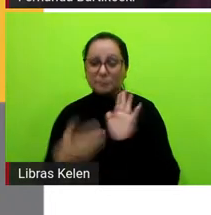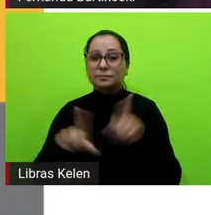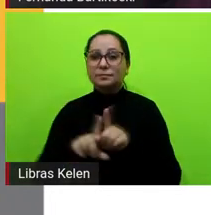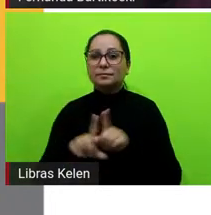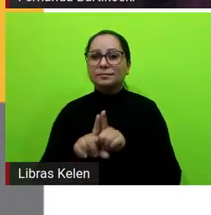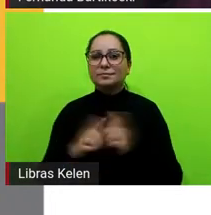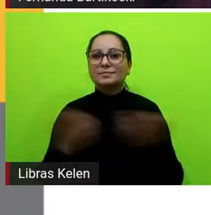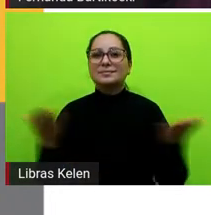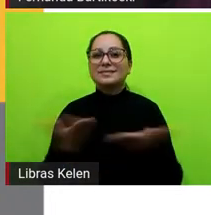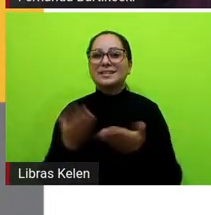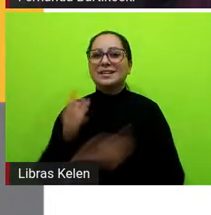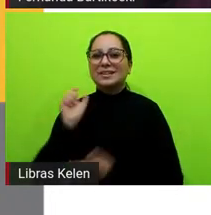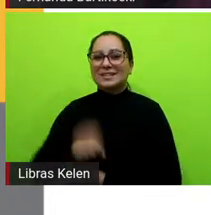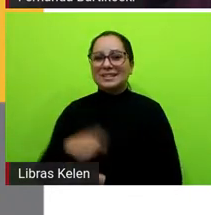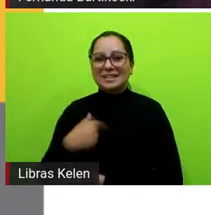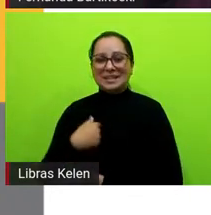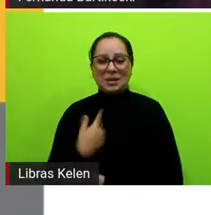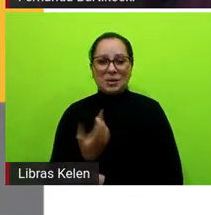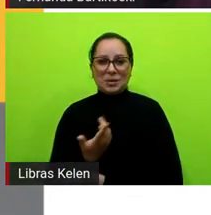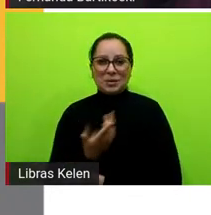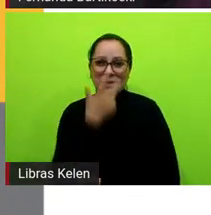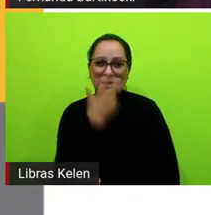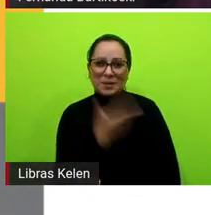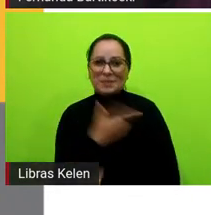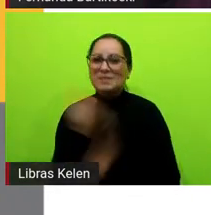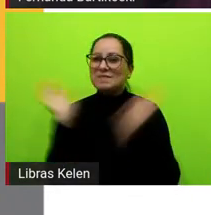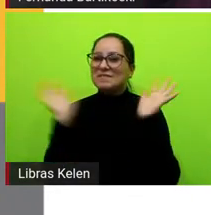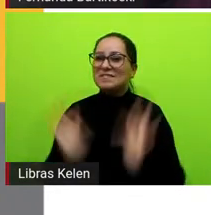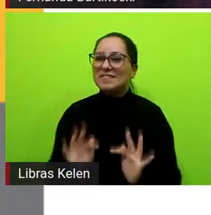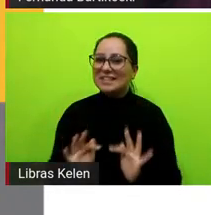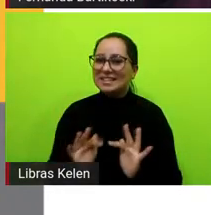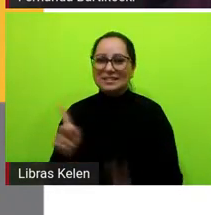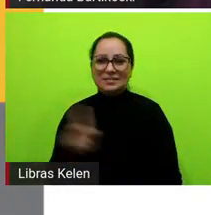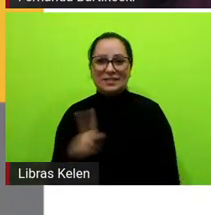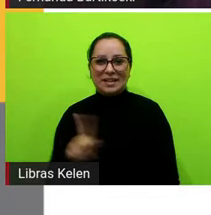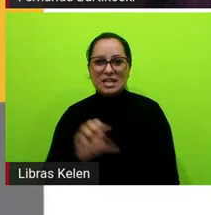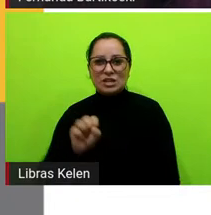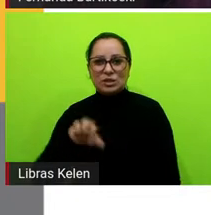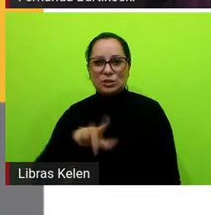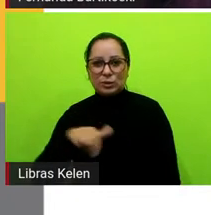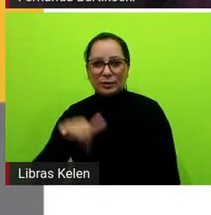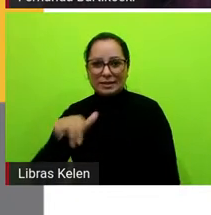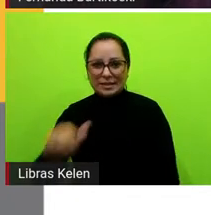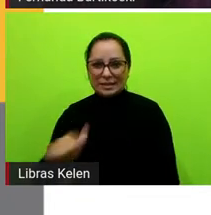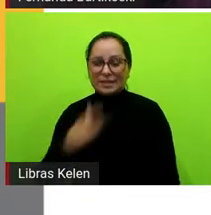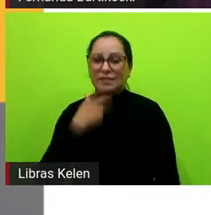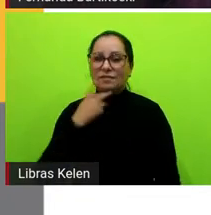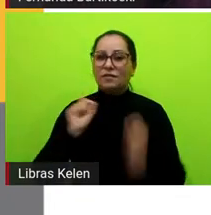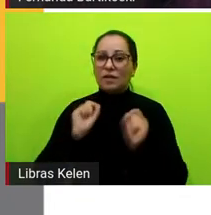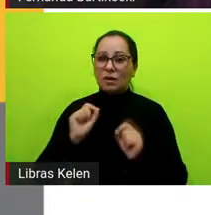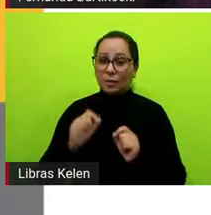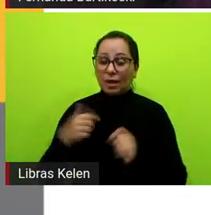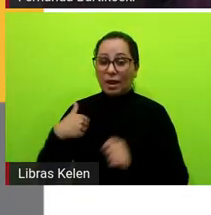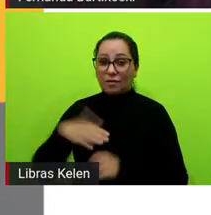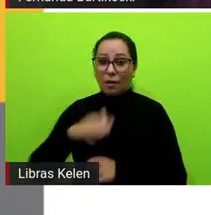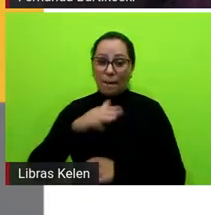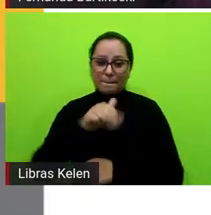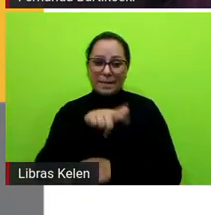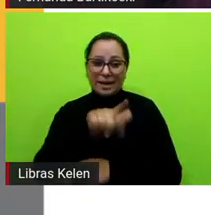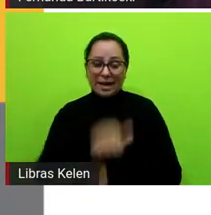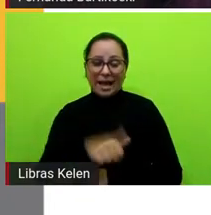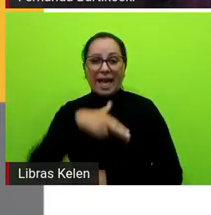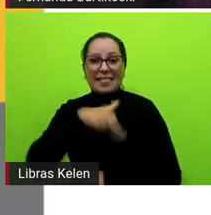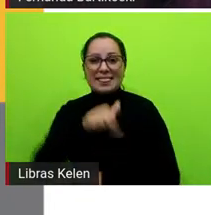eu fiquei com feliz a professora Suzana Albesch disse que levou mangás do Naruto e os alunos